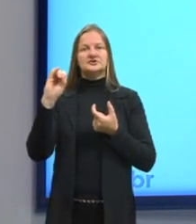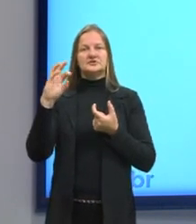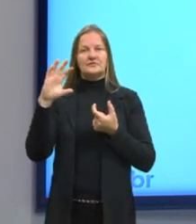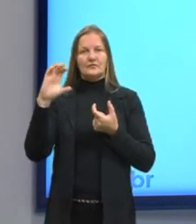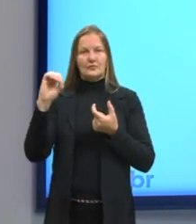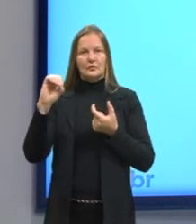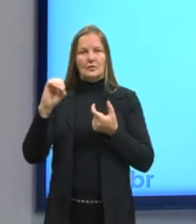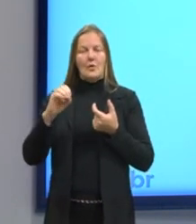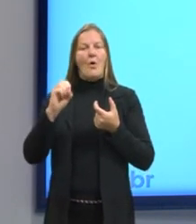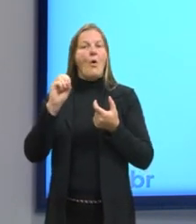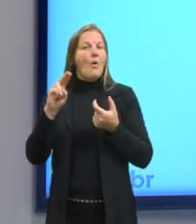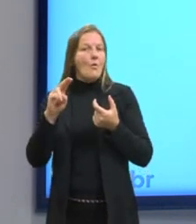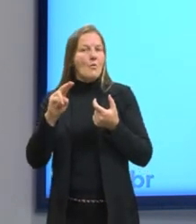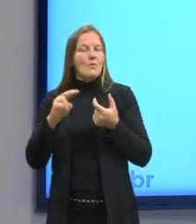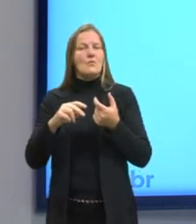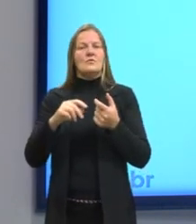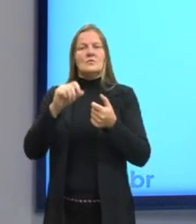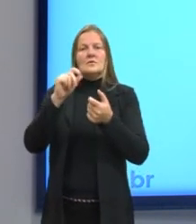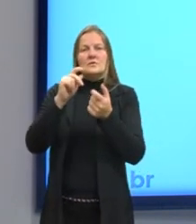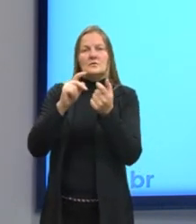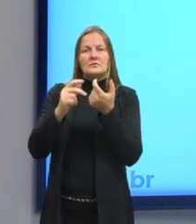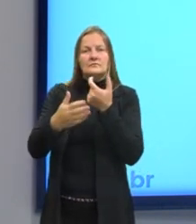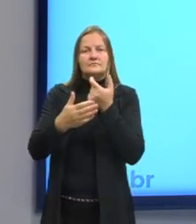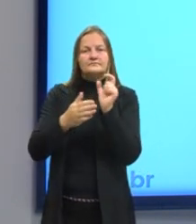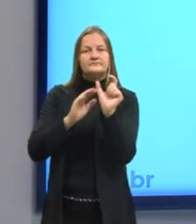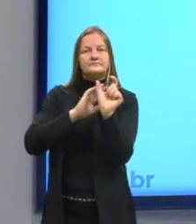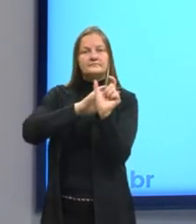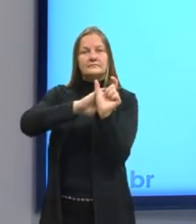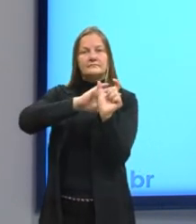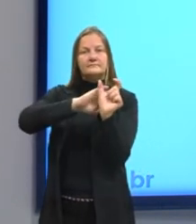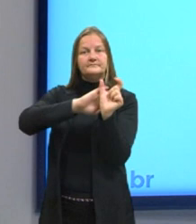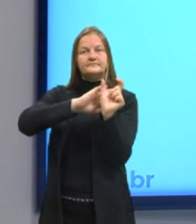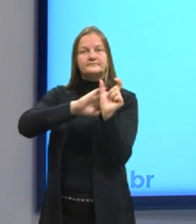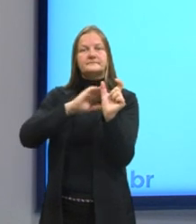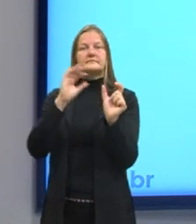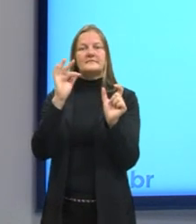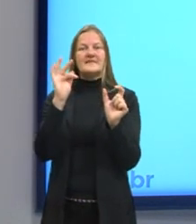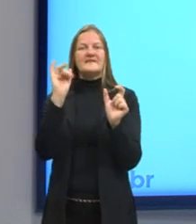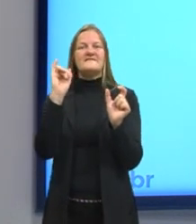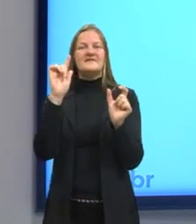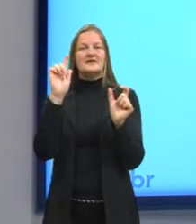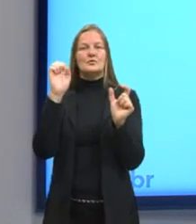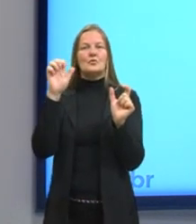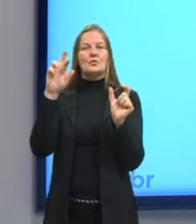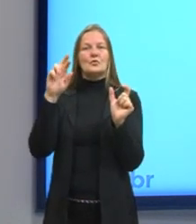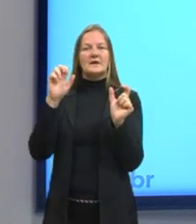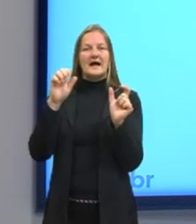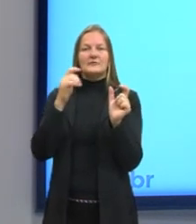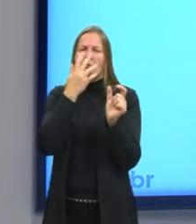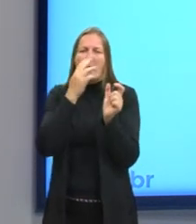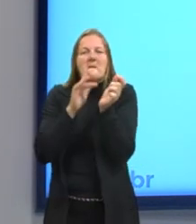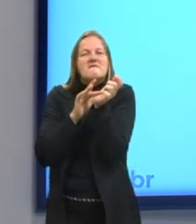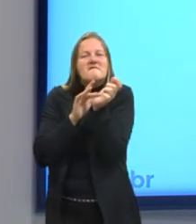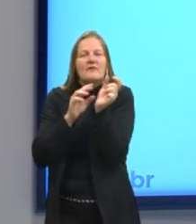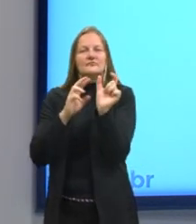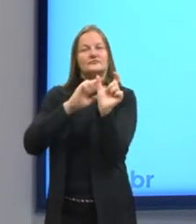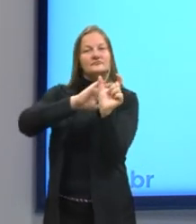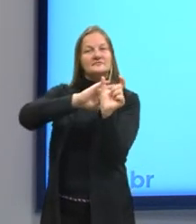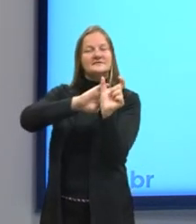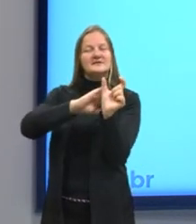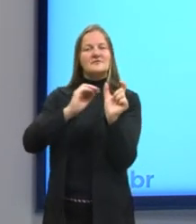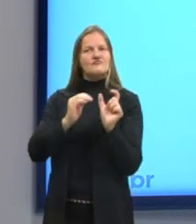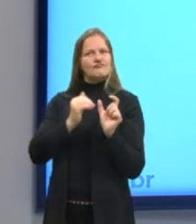O que é esse sentido conotativo? O que é esse sentido figurado? Isto é, aquele que